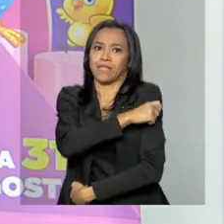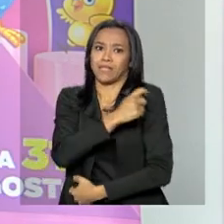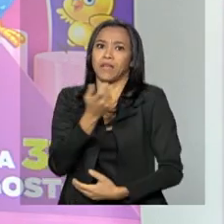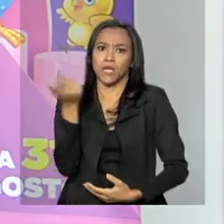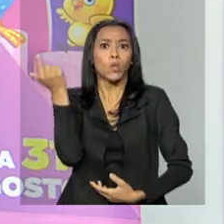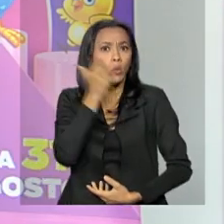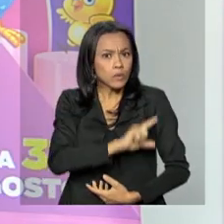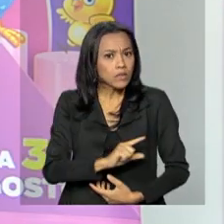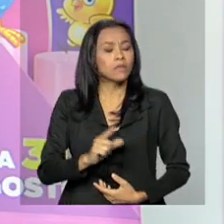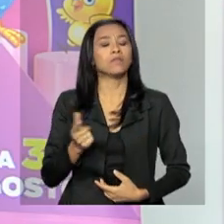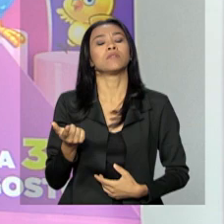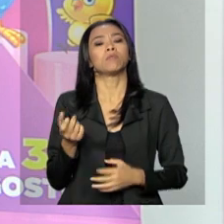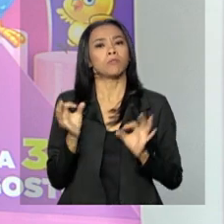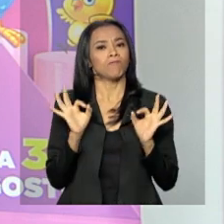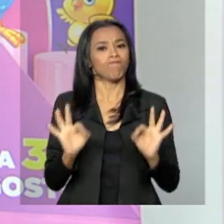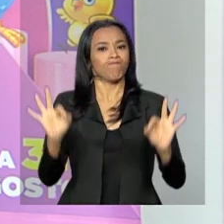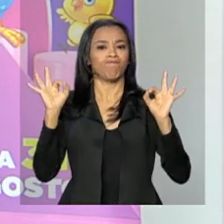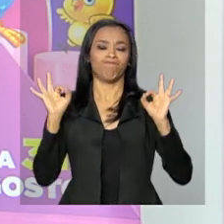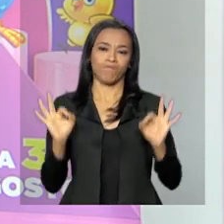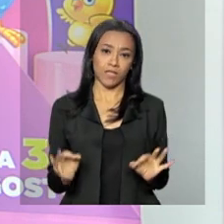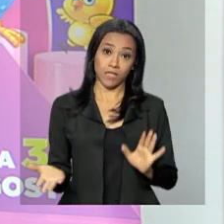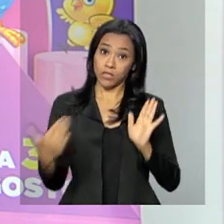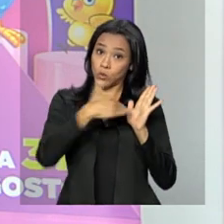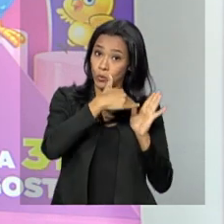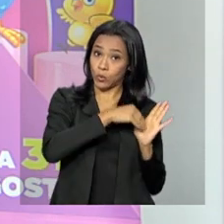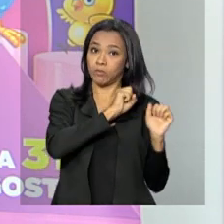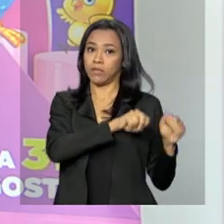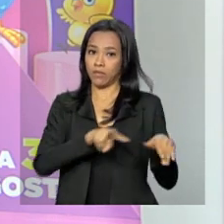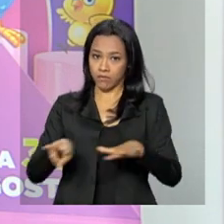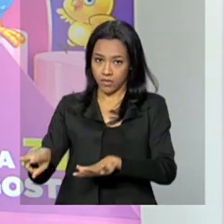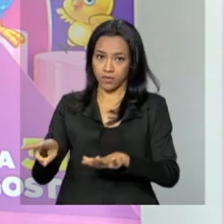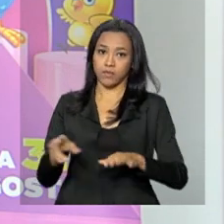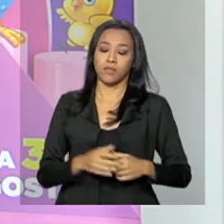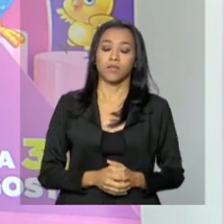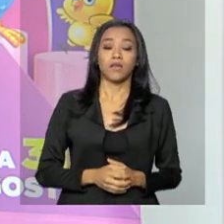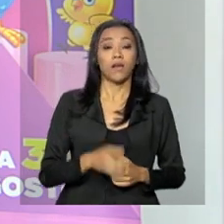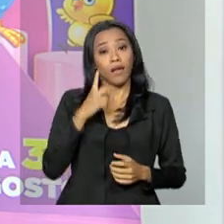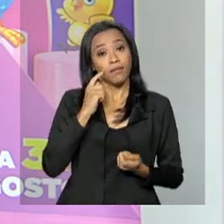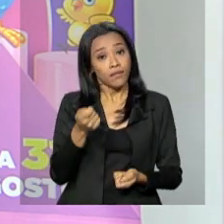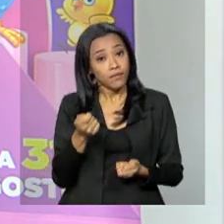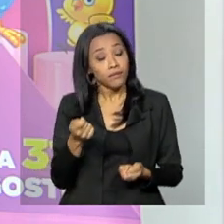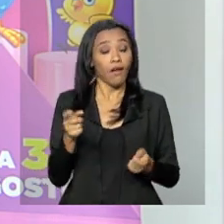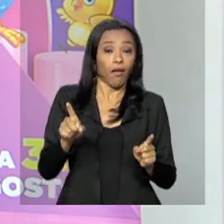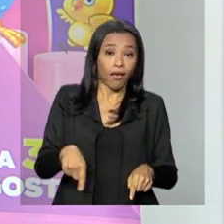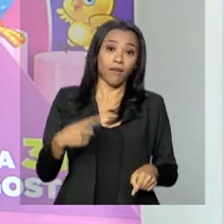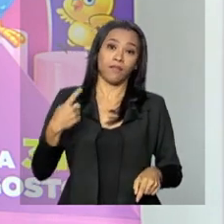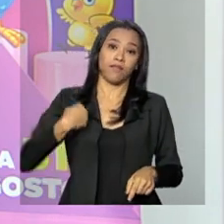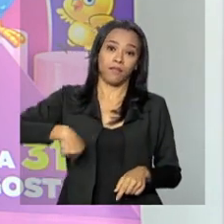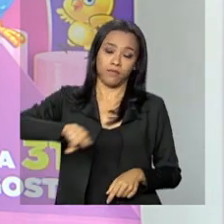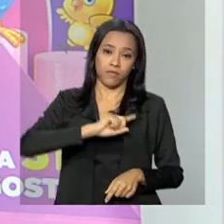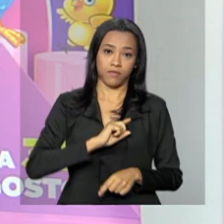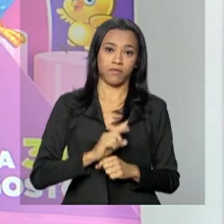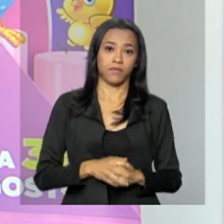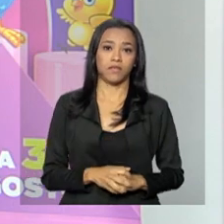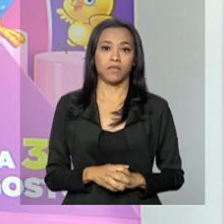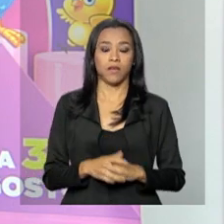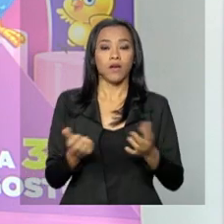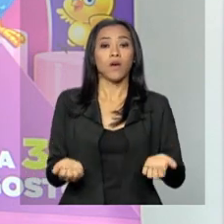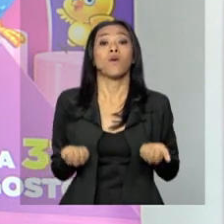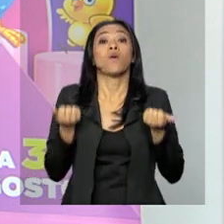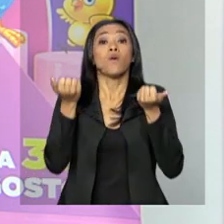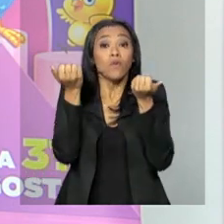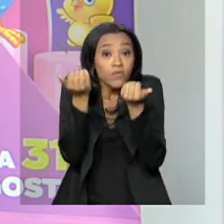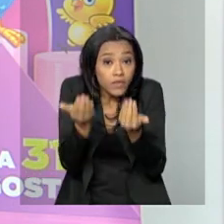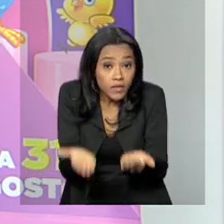satisfatório nessas últimas semanas. E a tentativa é de que realmente a gente ofereça